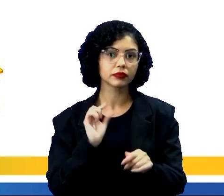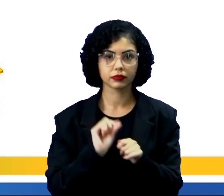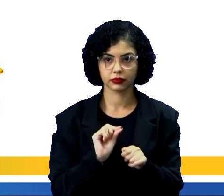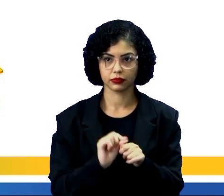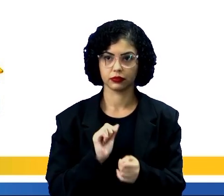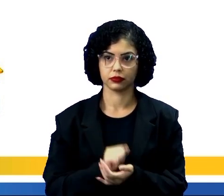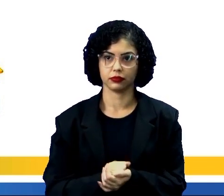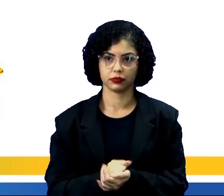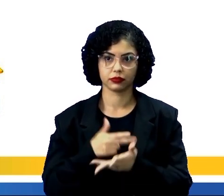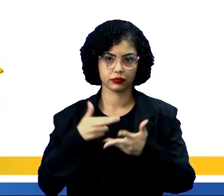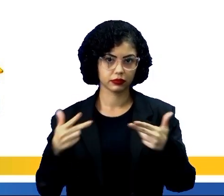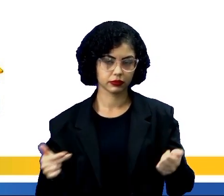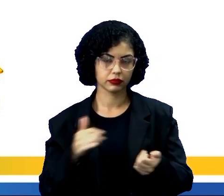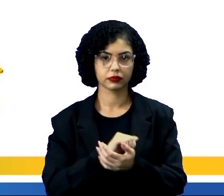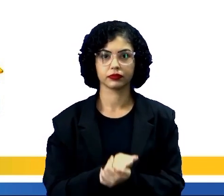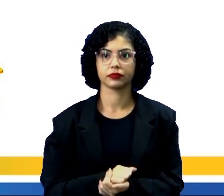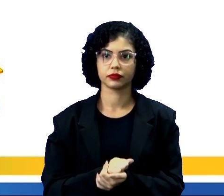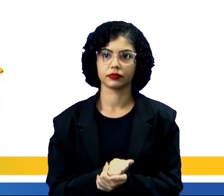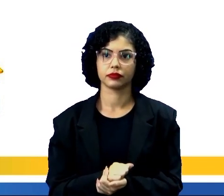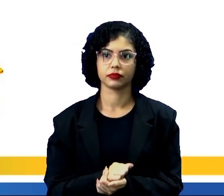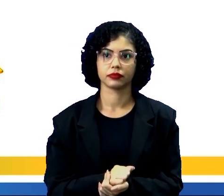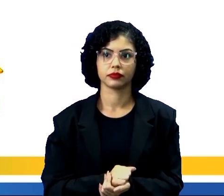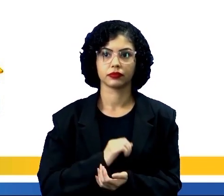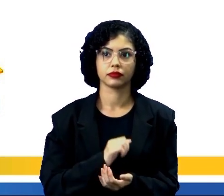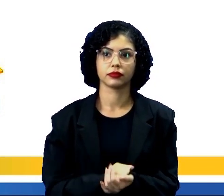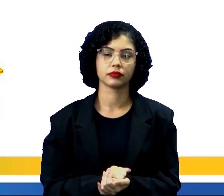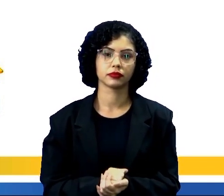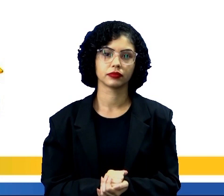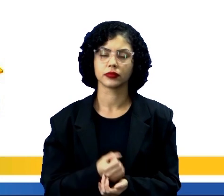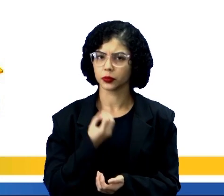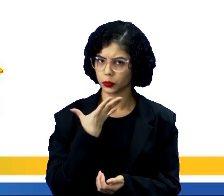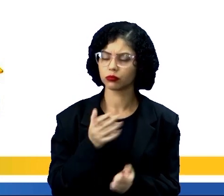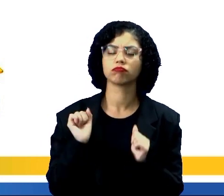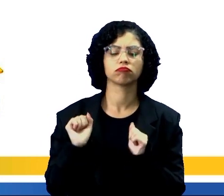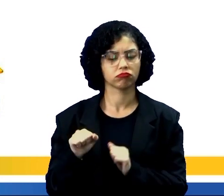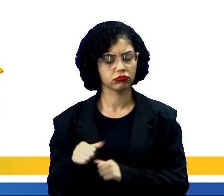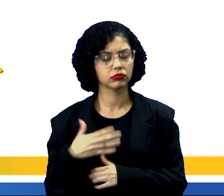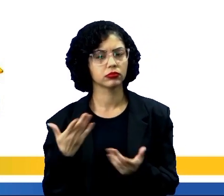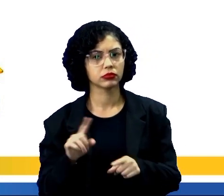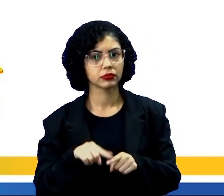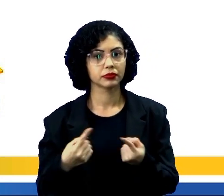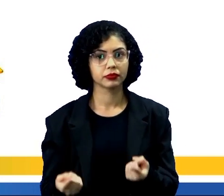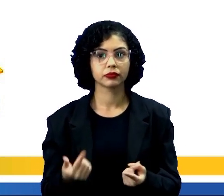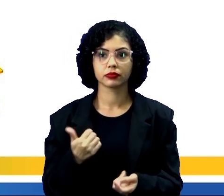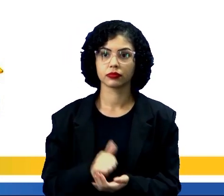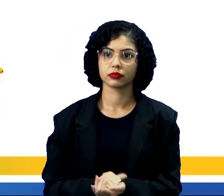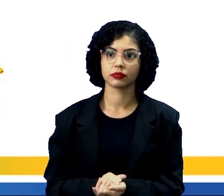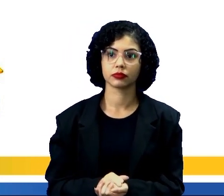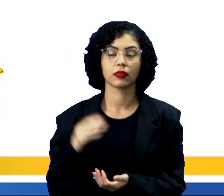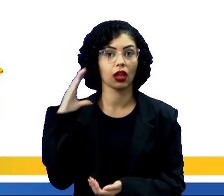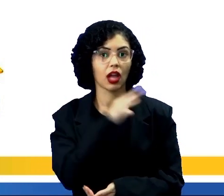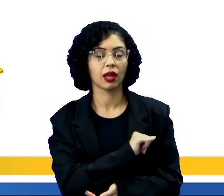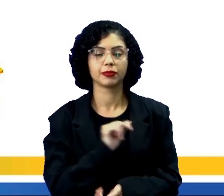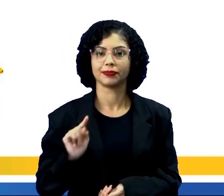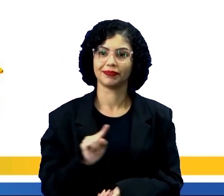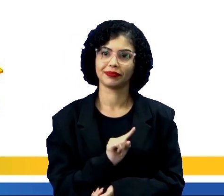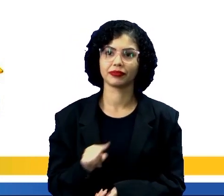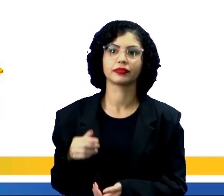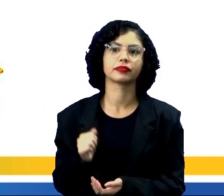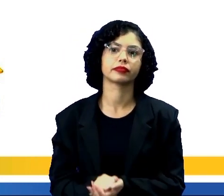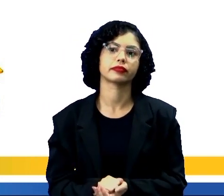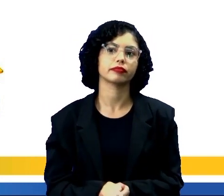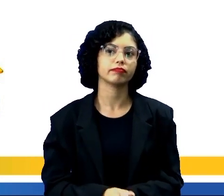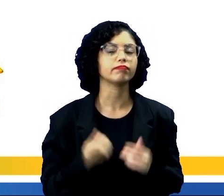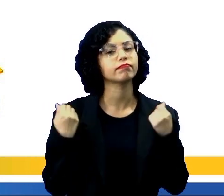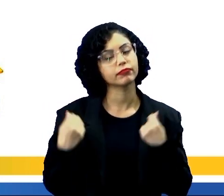feito com os meios de transportes. A carroça era boa, sim, porém não era tão ágil. Então,